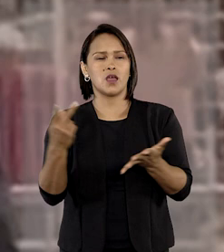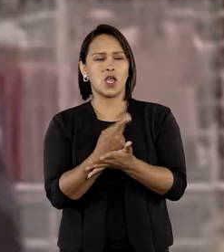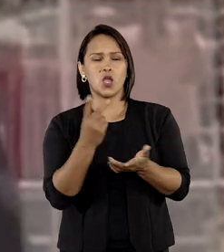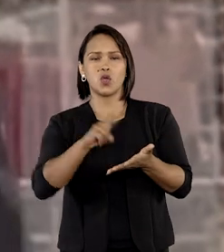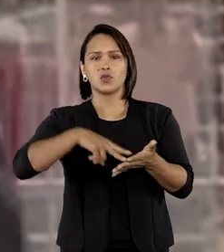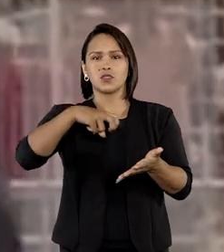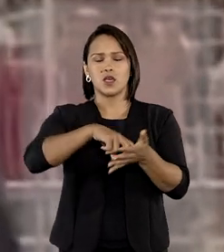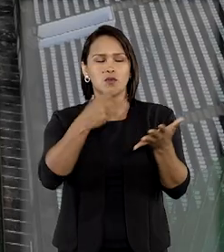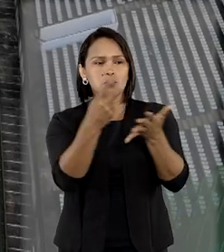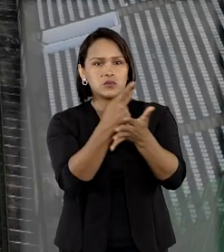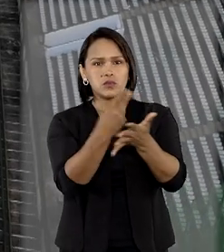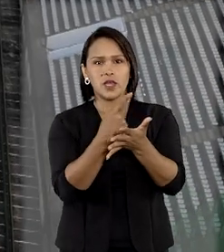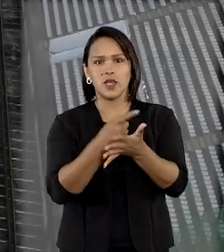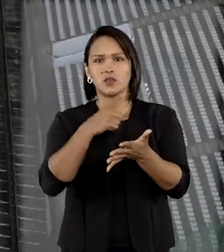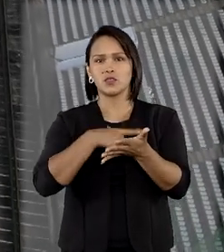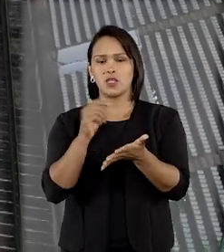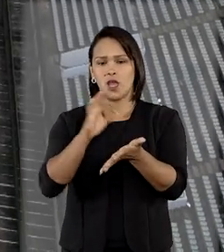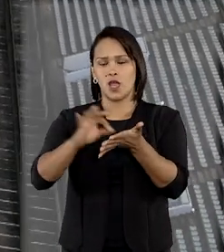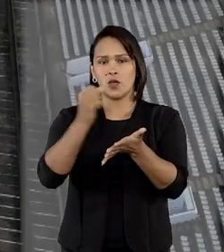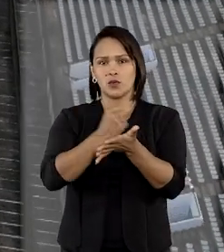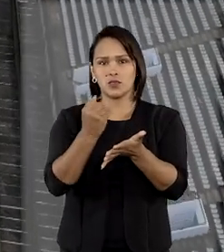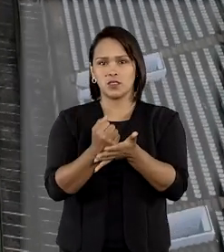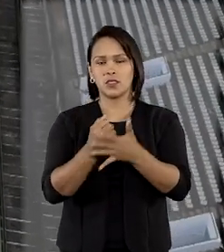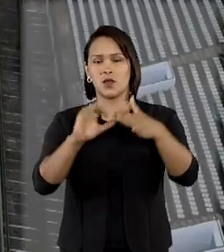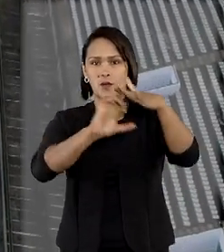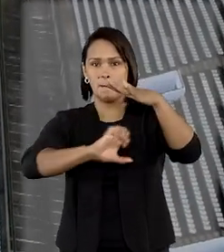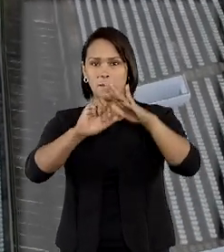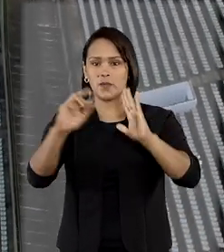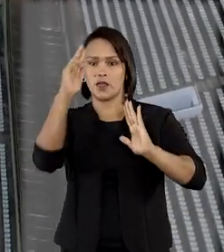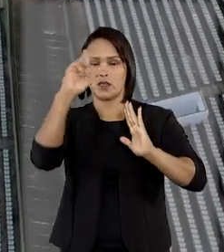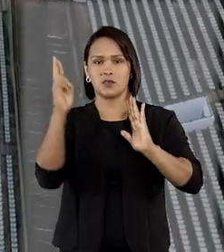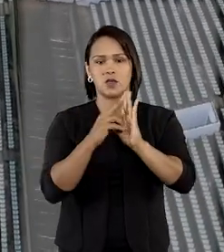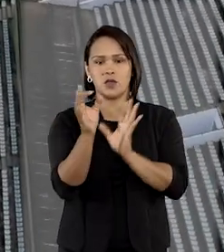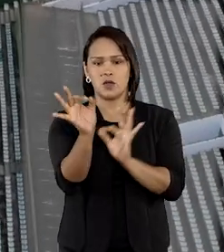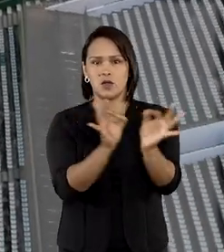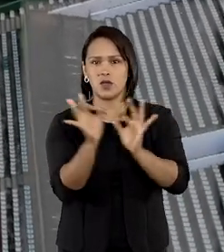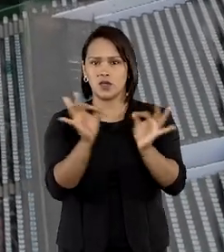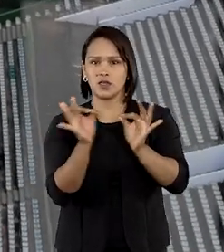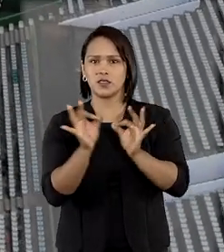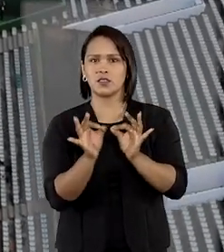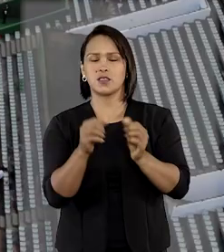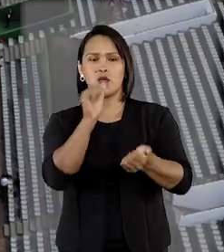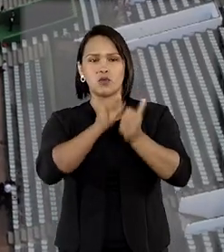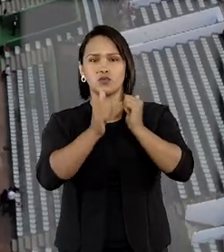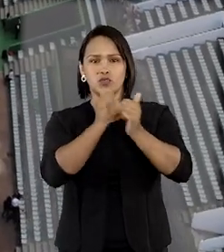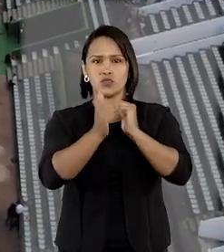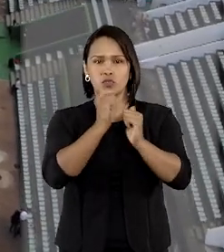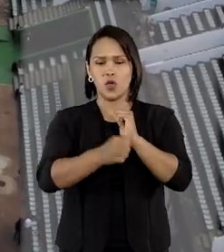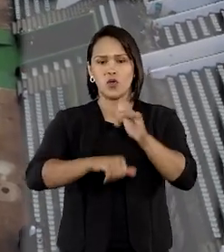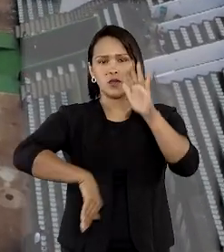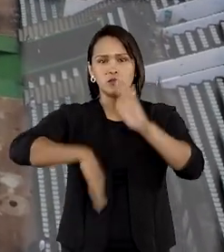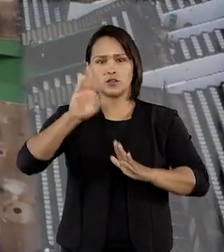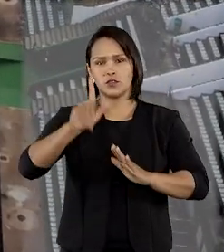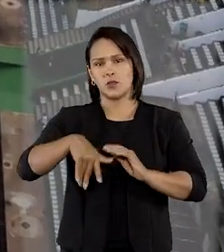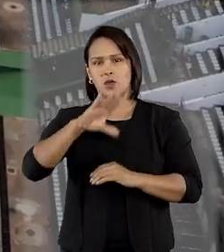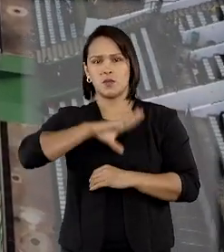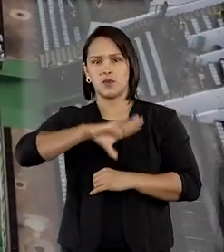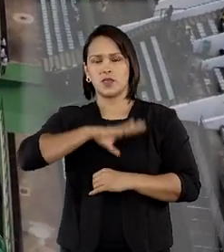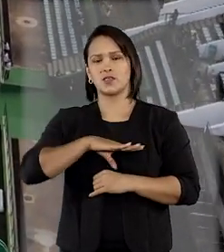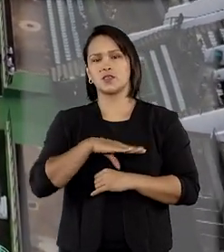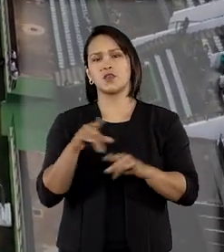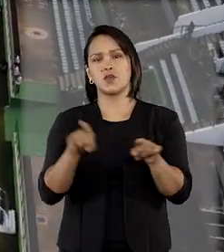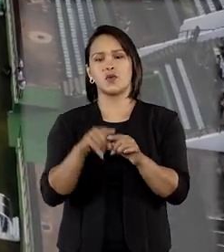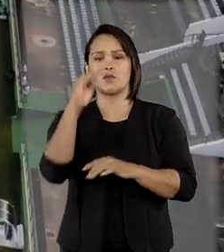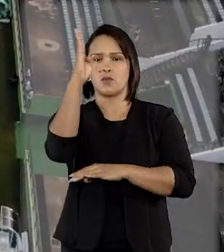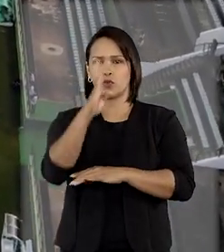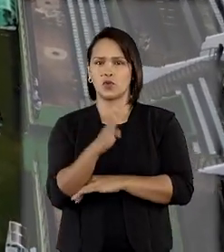contratação da empresa responsável por organizar um jogo amistoso de futebol entre as seleções do Brasil e de Portugal em 2008,